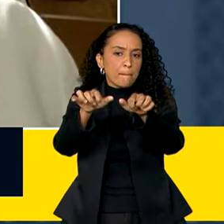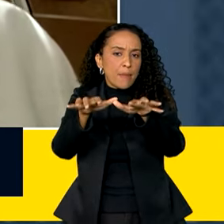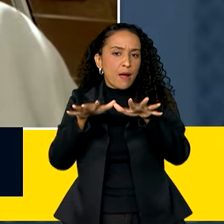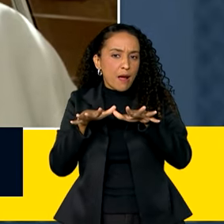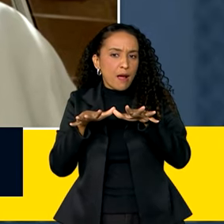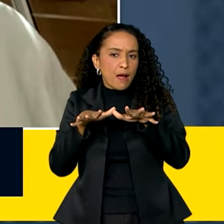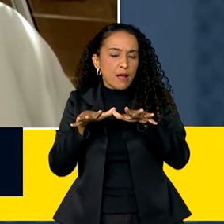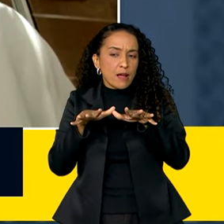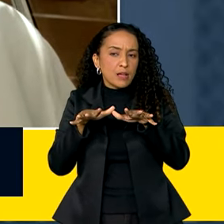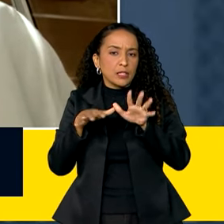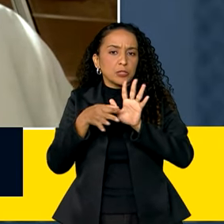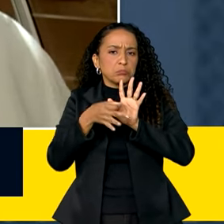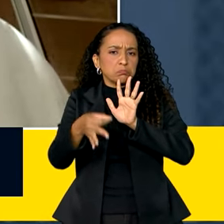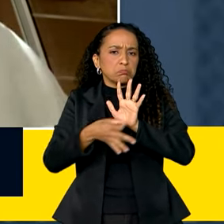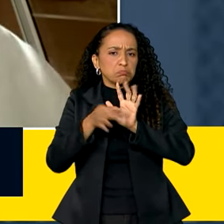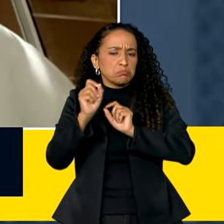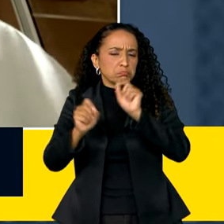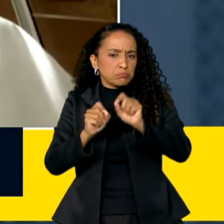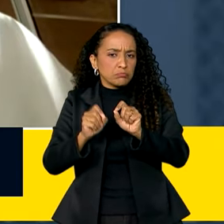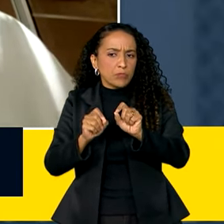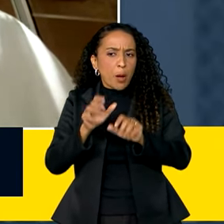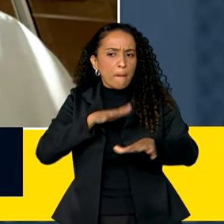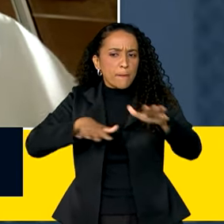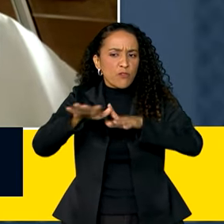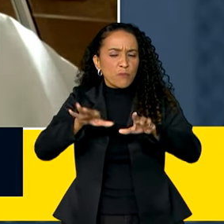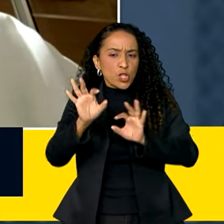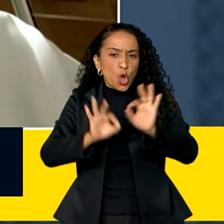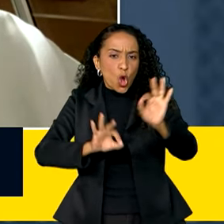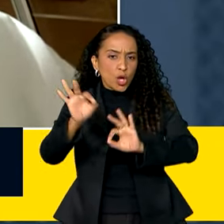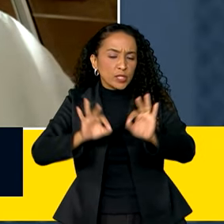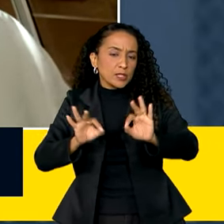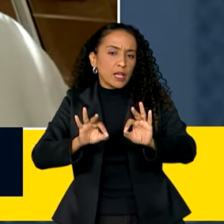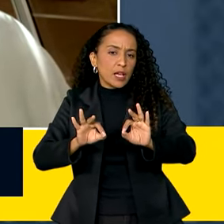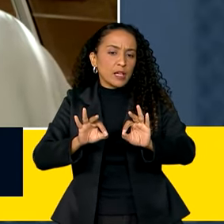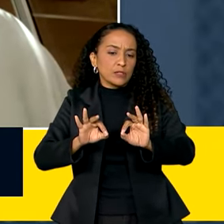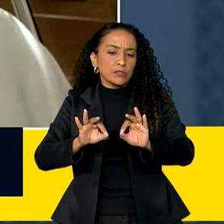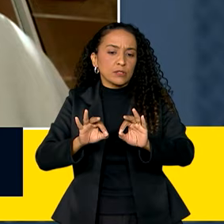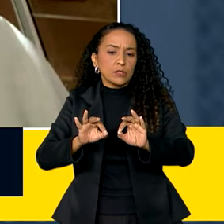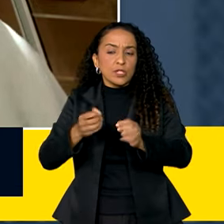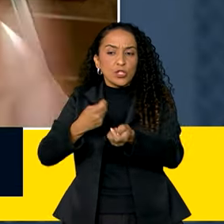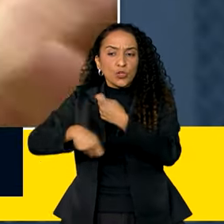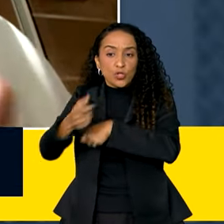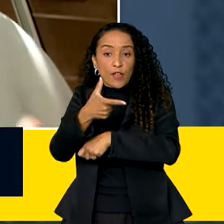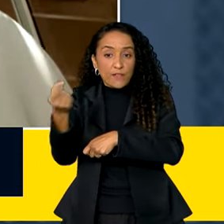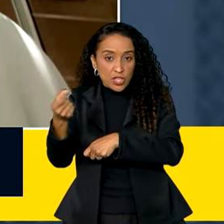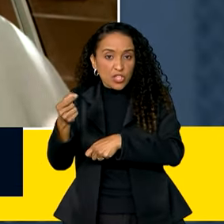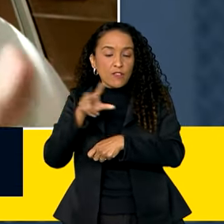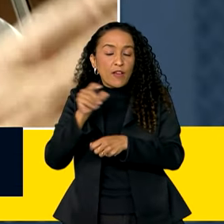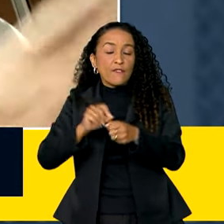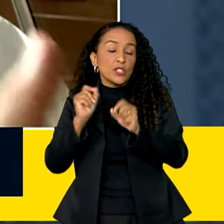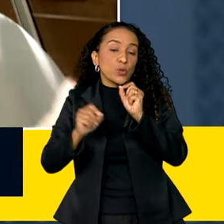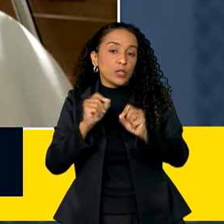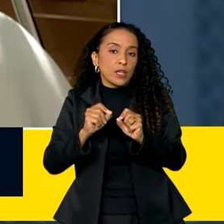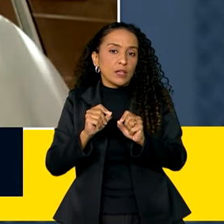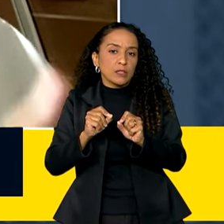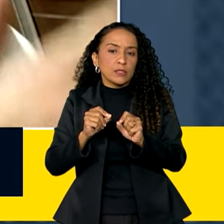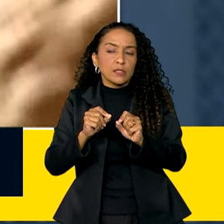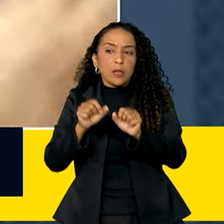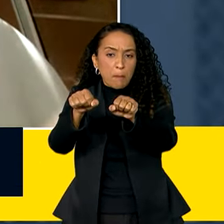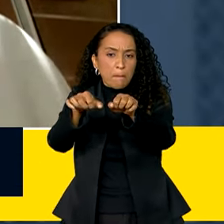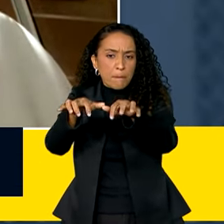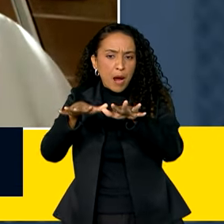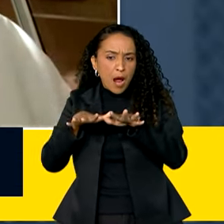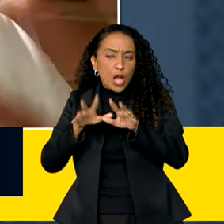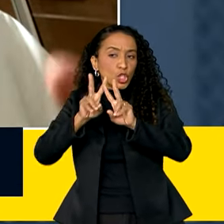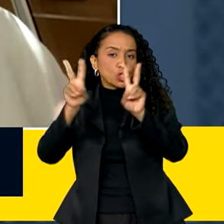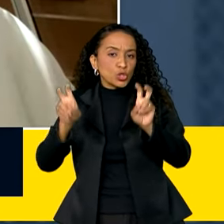autogestionadas. O que é isso? Os movimentos organizados das 20 economias do mundo vão fazer as suas plenárias